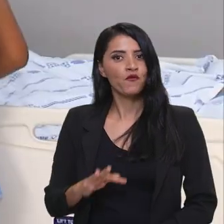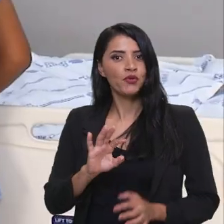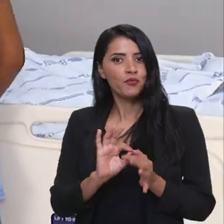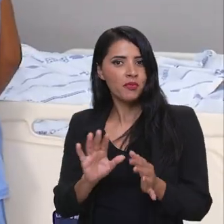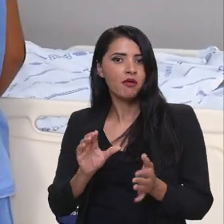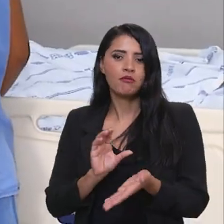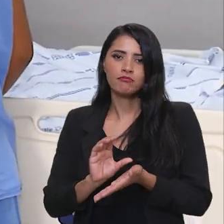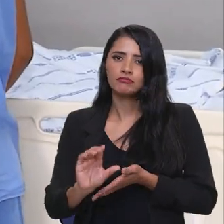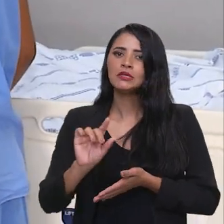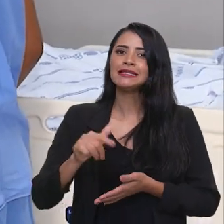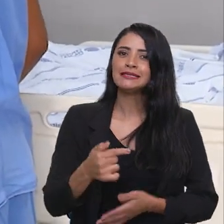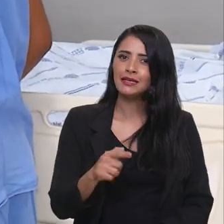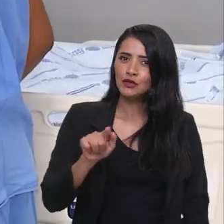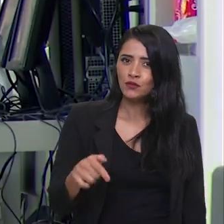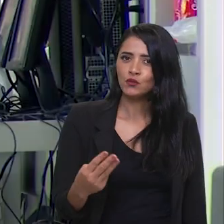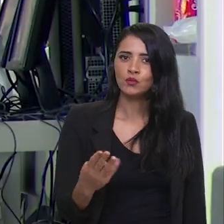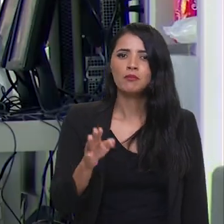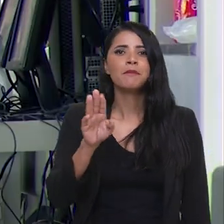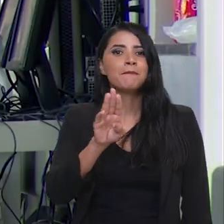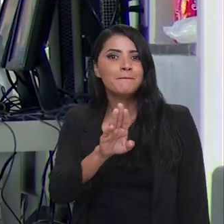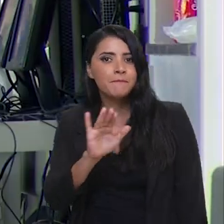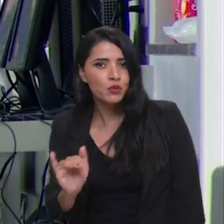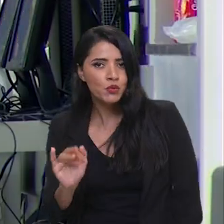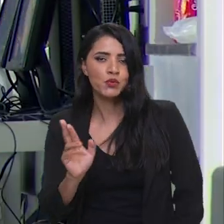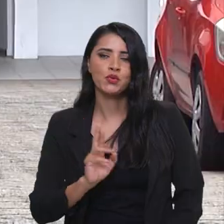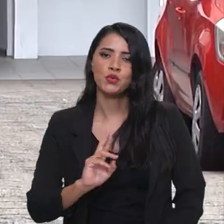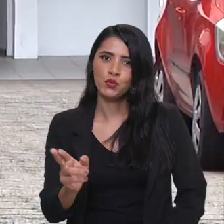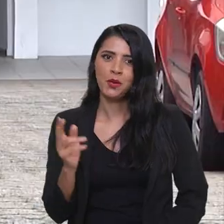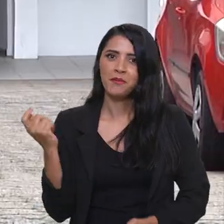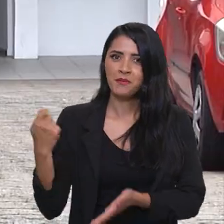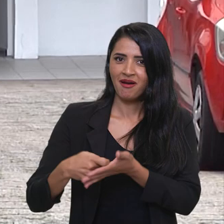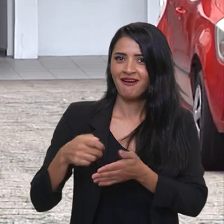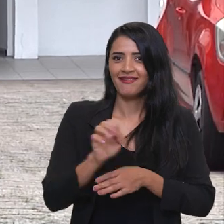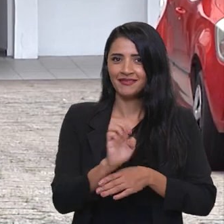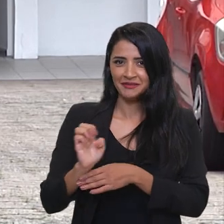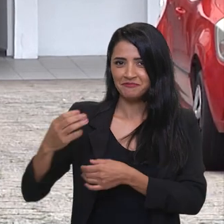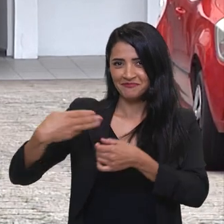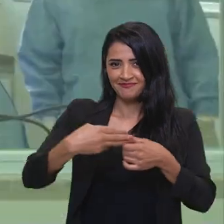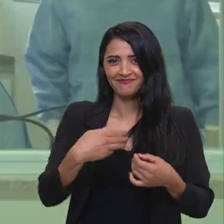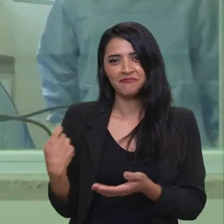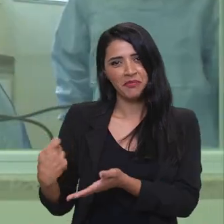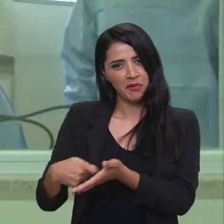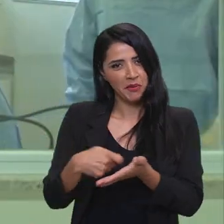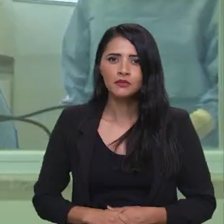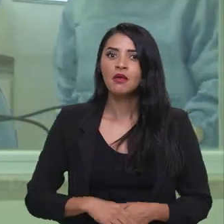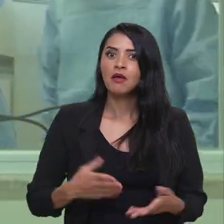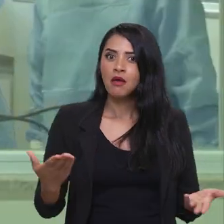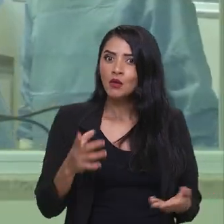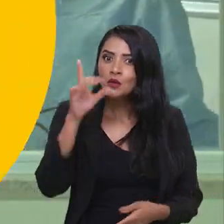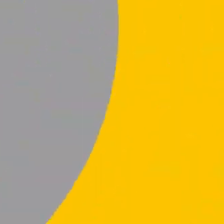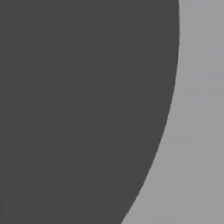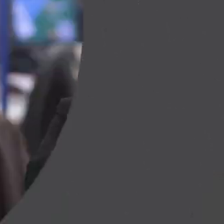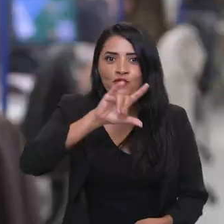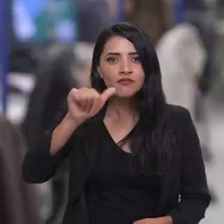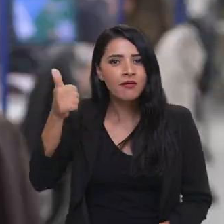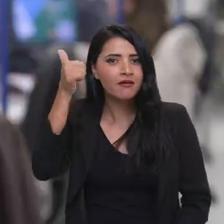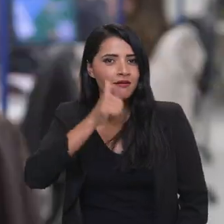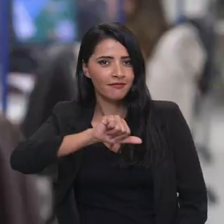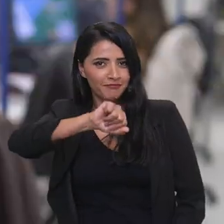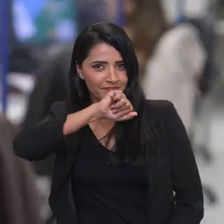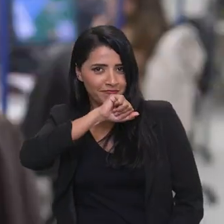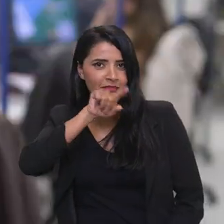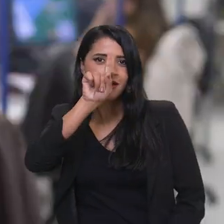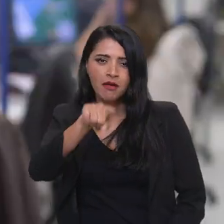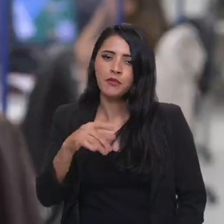vai liberar um crédito de 7,3 bilhões de reais para estados e municípios para ajudar no pagamento. E